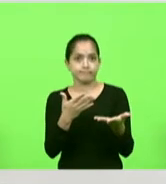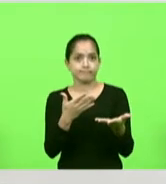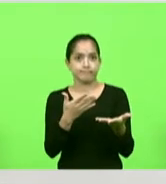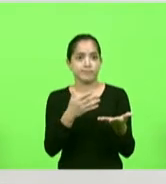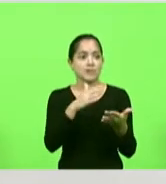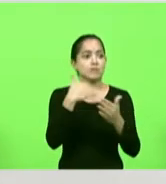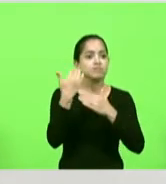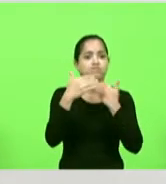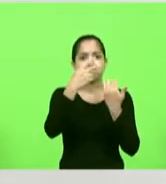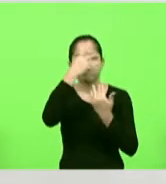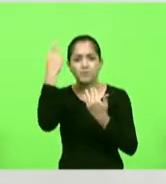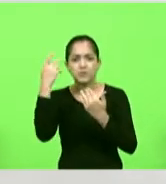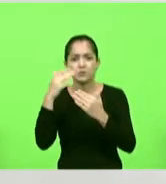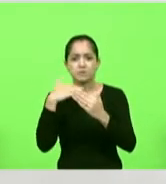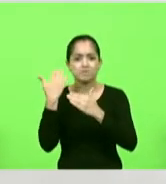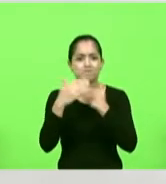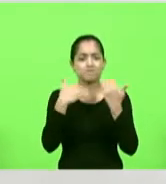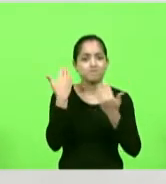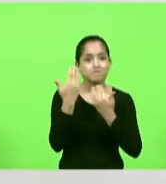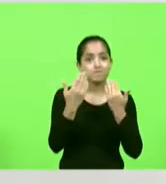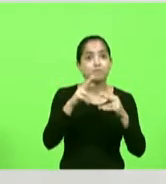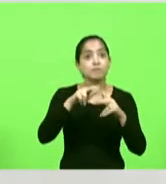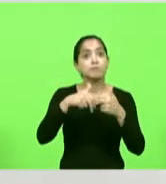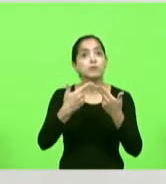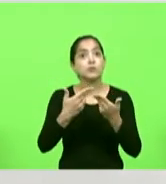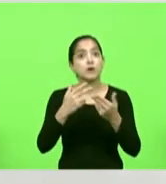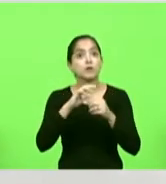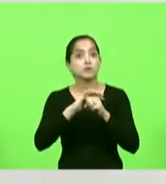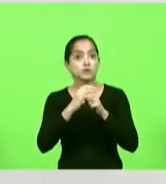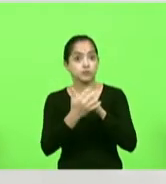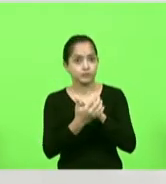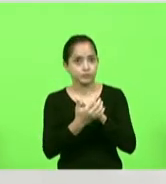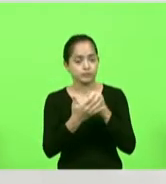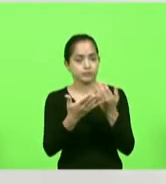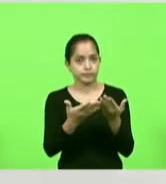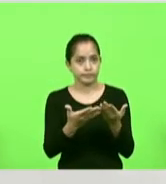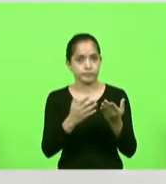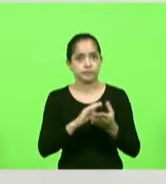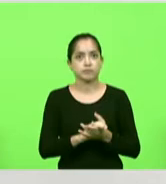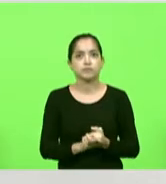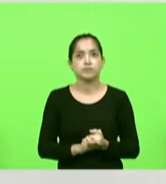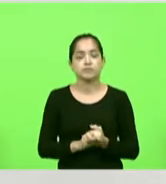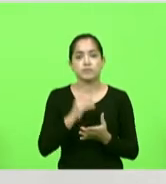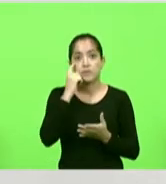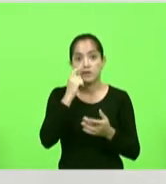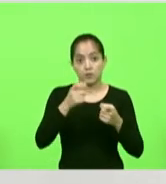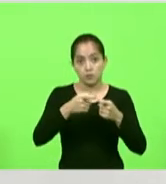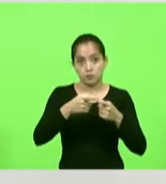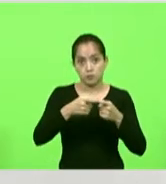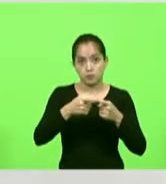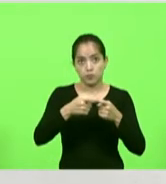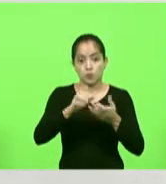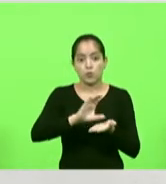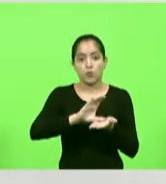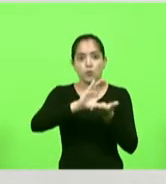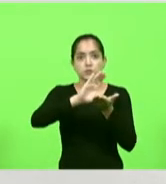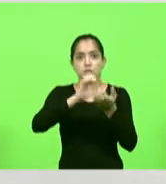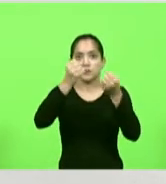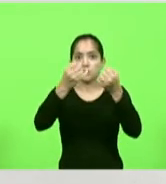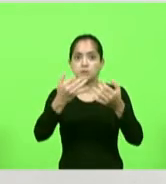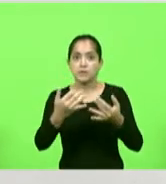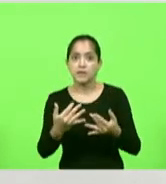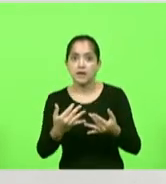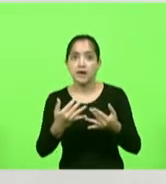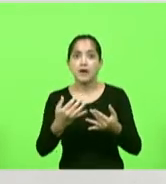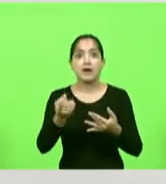mortes, deputado Ismael, relacionadas à resolução do Conselho Federal de Medicina em 2017, que antes falavam